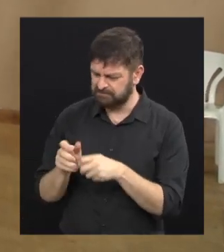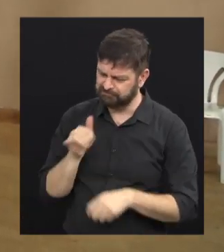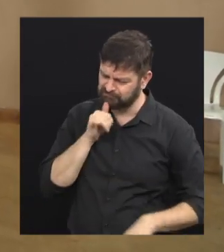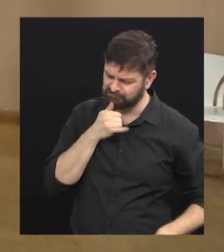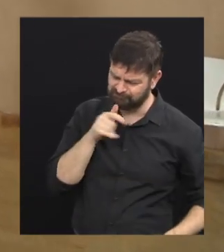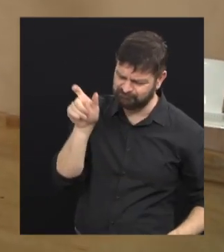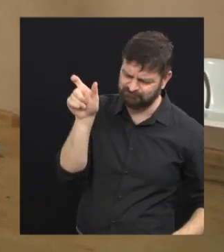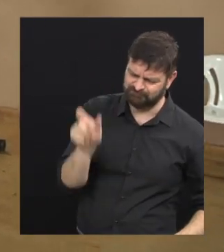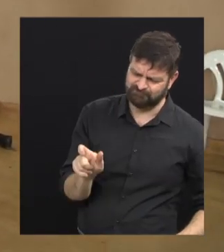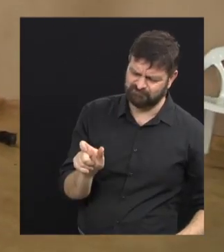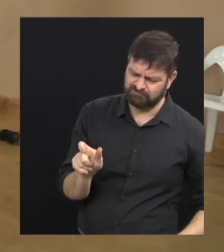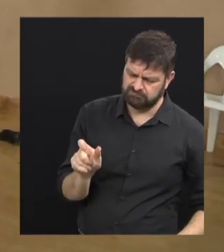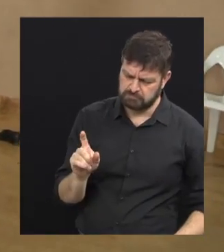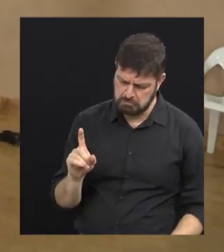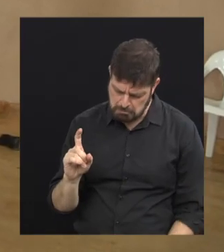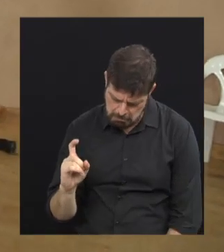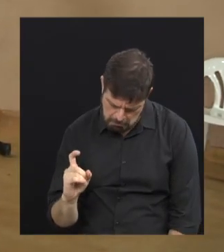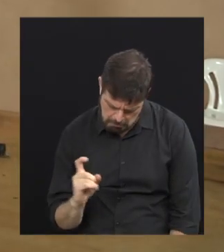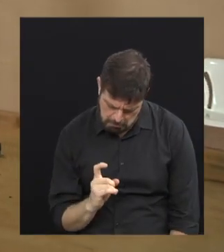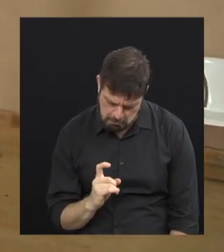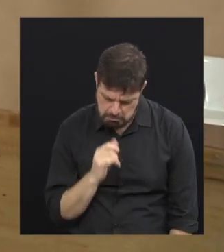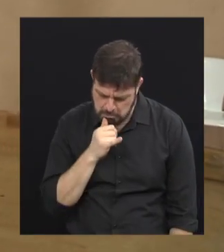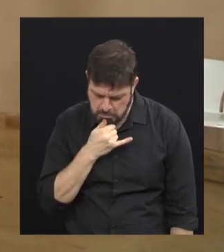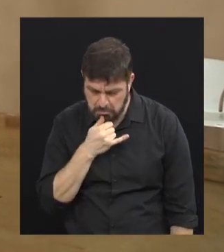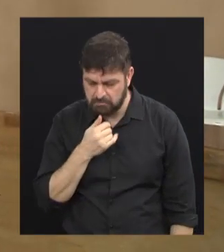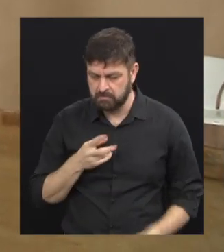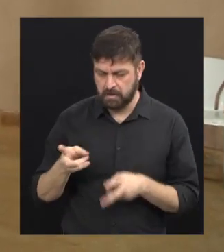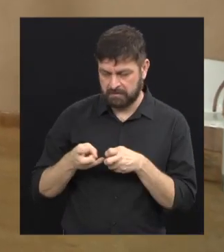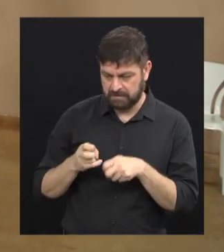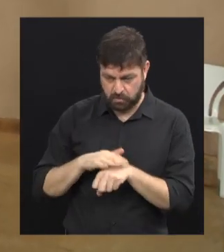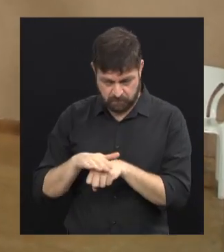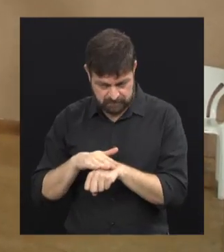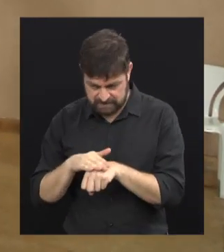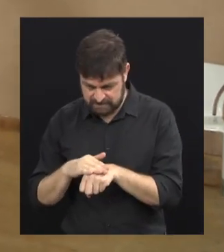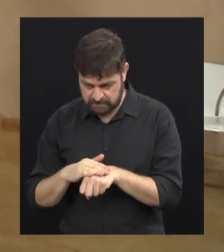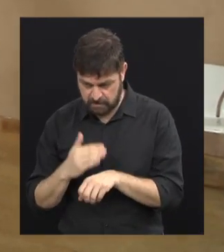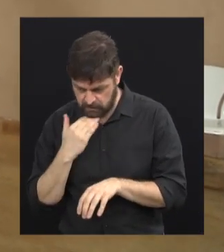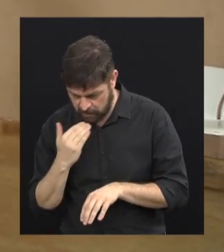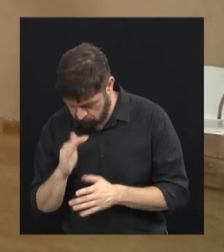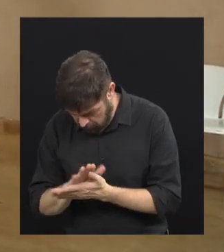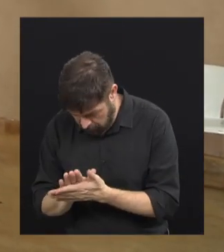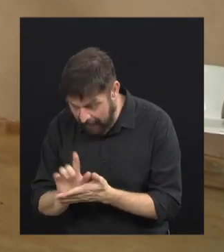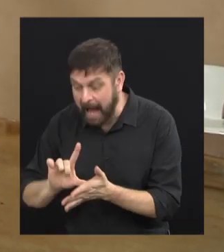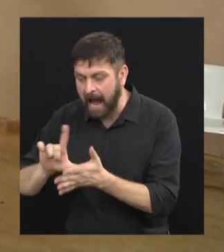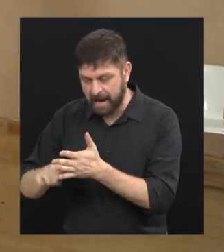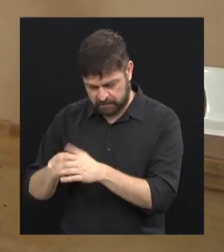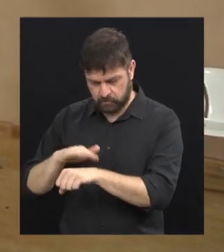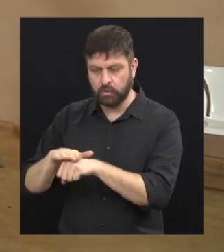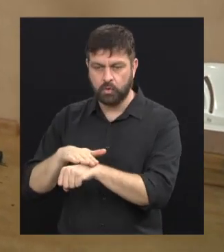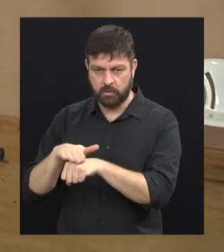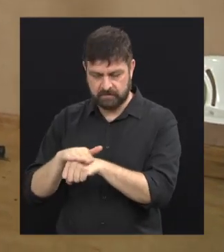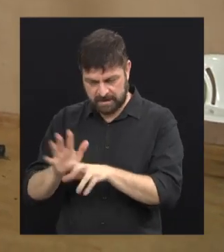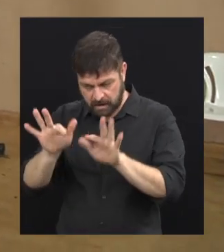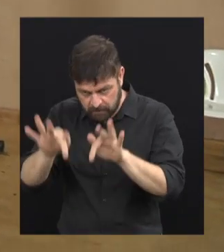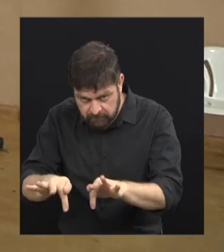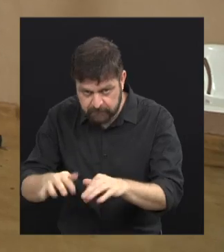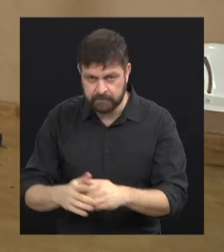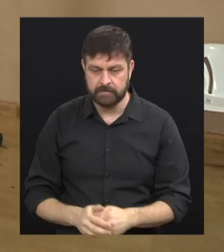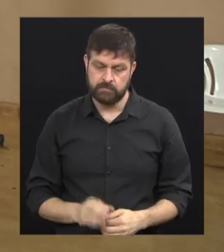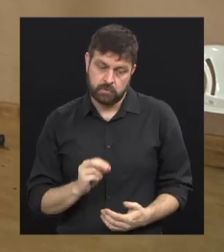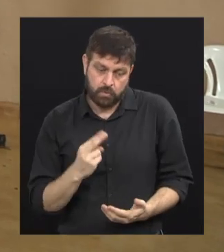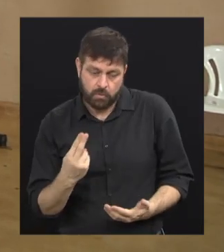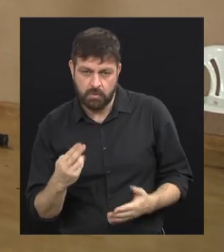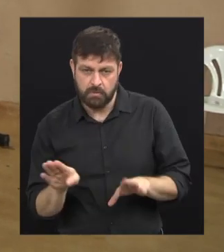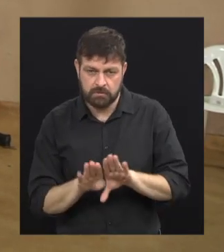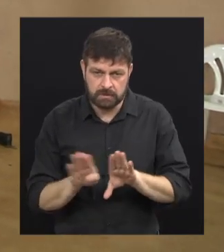não tá animado. Aí eu pergunto o aconteceu. Aí eu vejo que não quer falar no meio da turma. Eu deixo no finalzinho da aula pra conversar. Ou